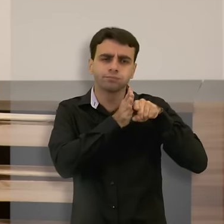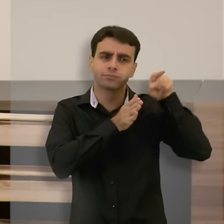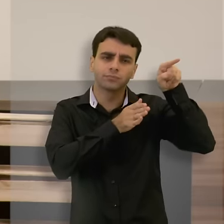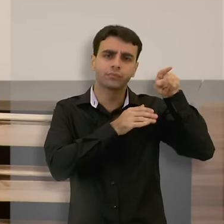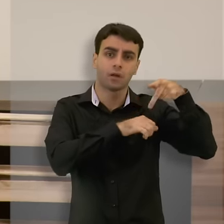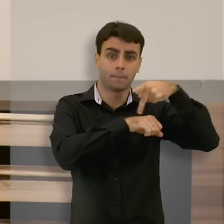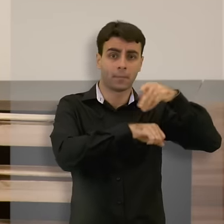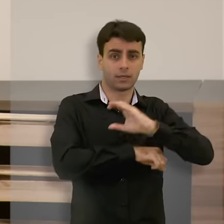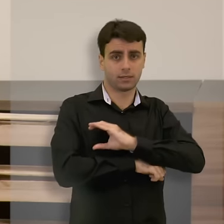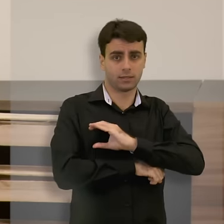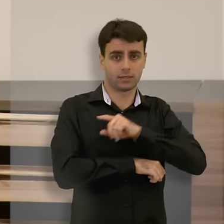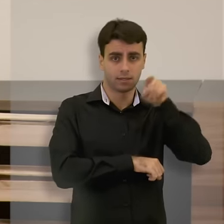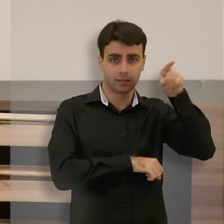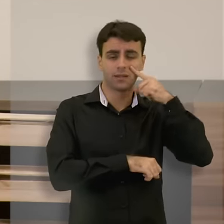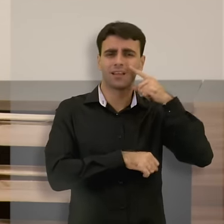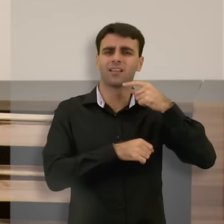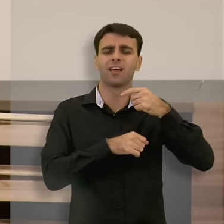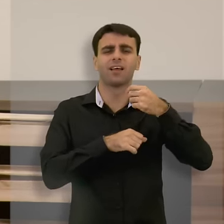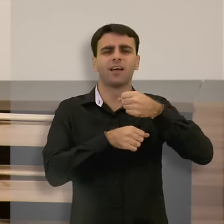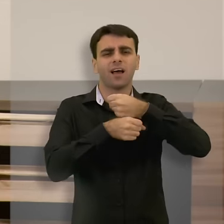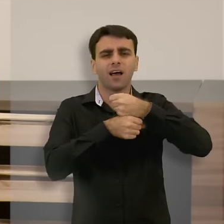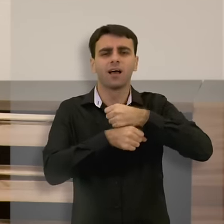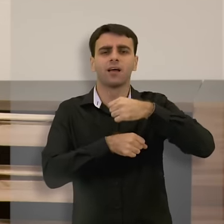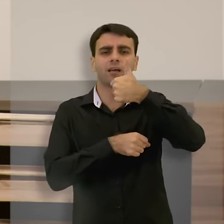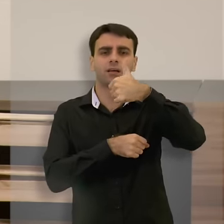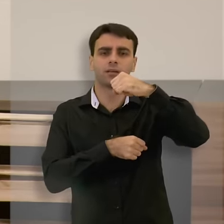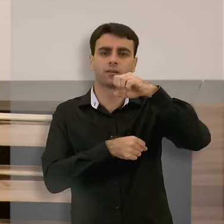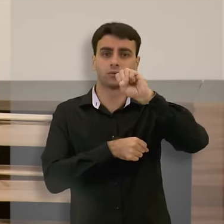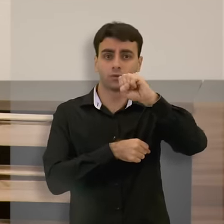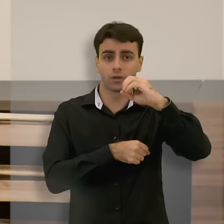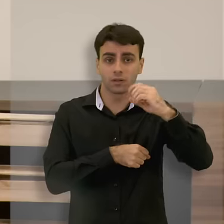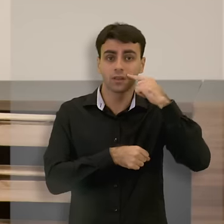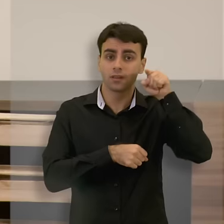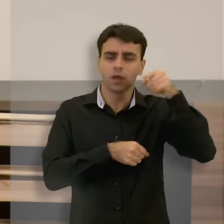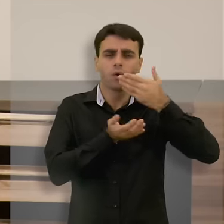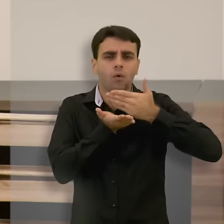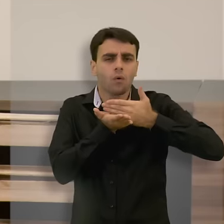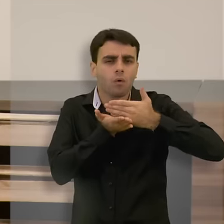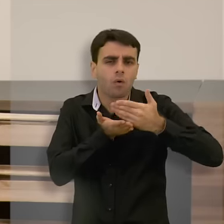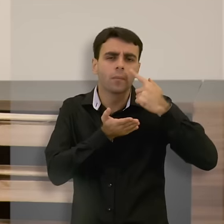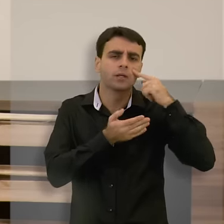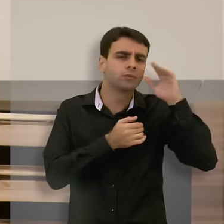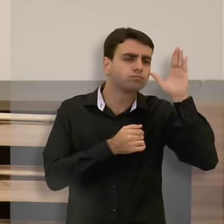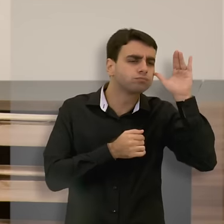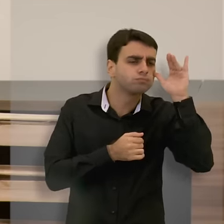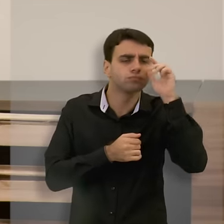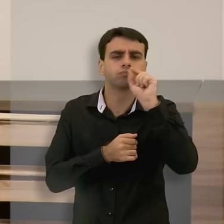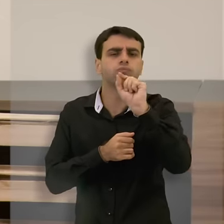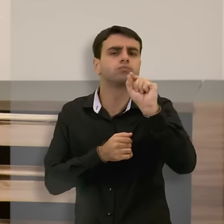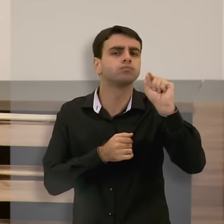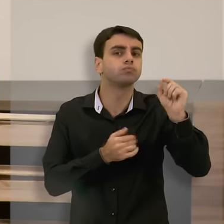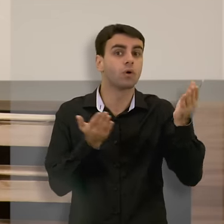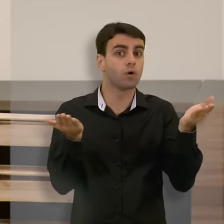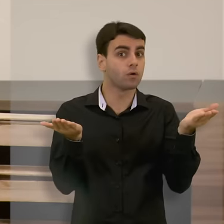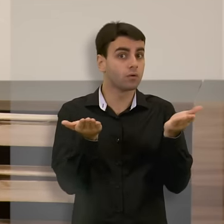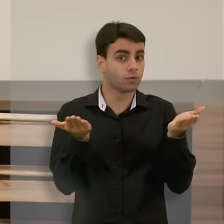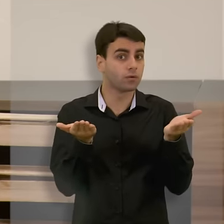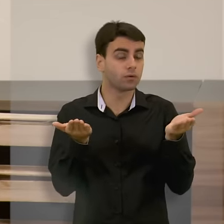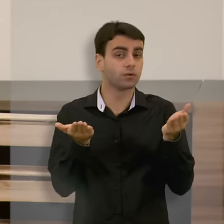do Canadá desde a década de 80, que justamente começaram a observar que, hoje,